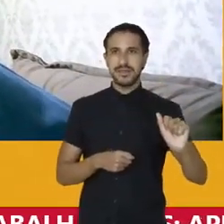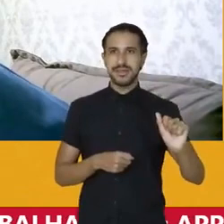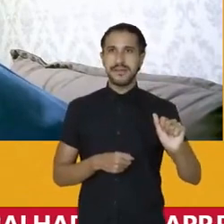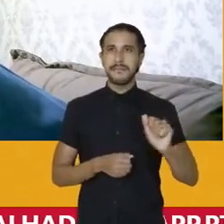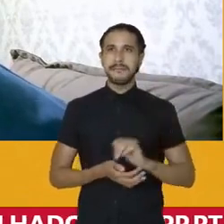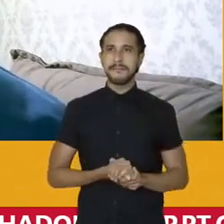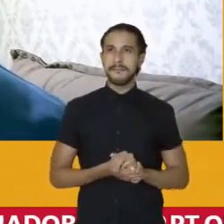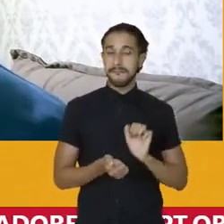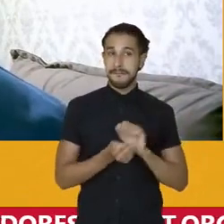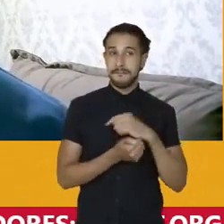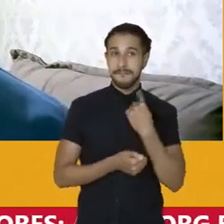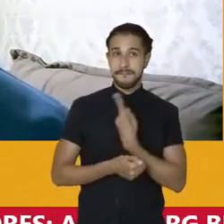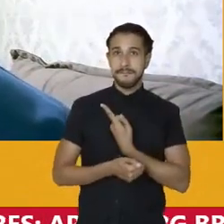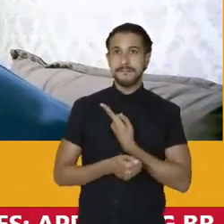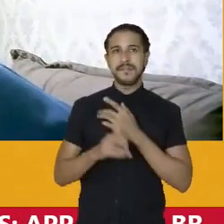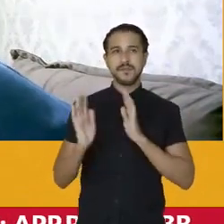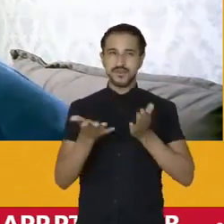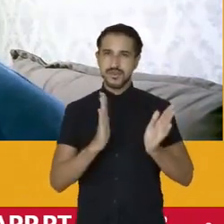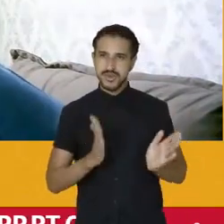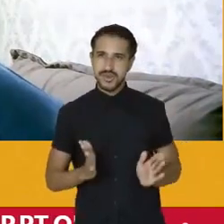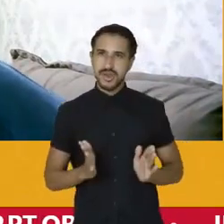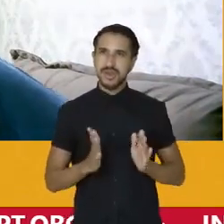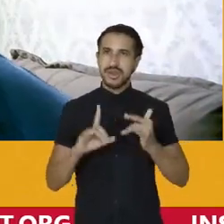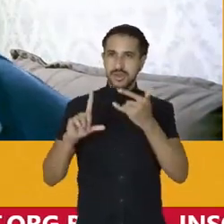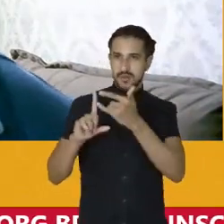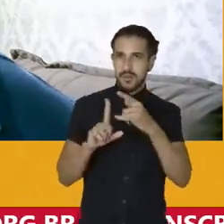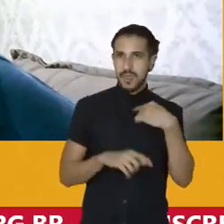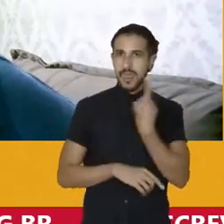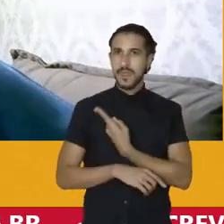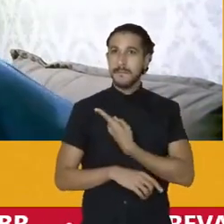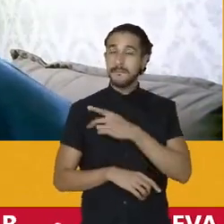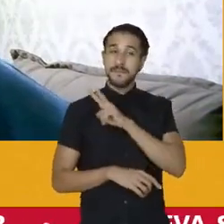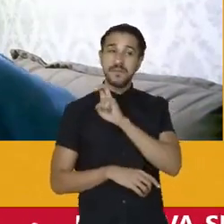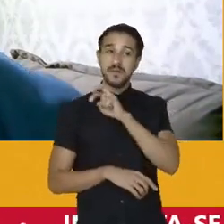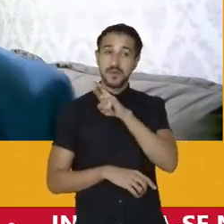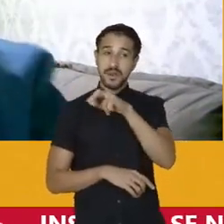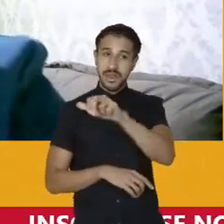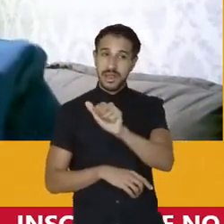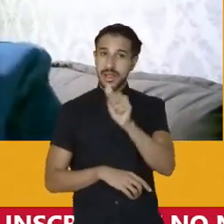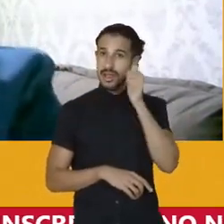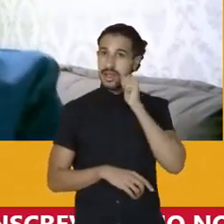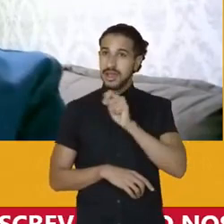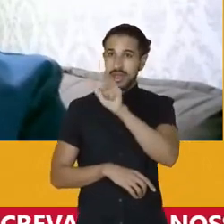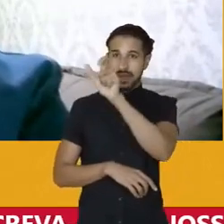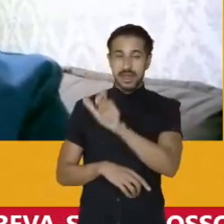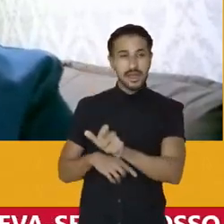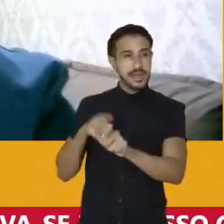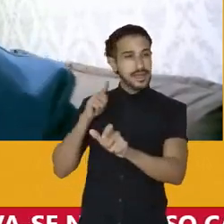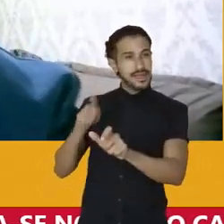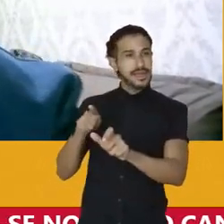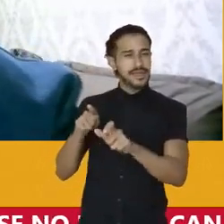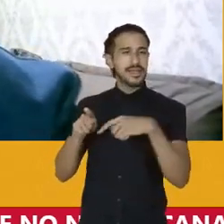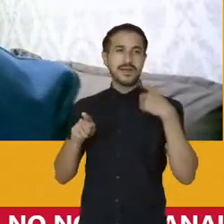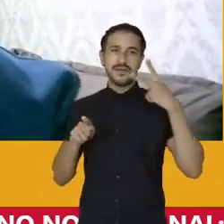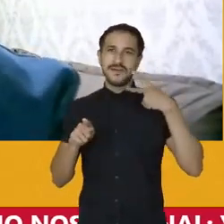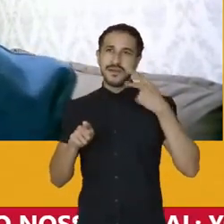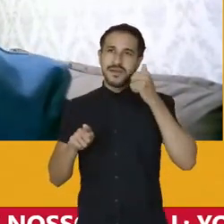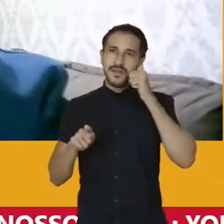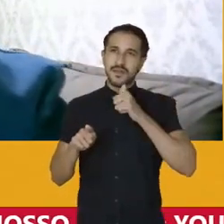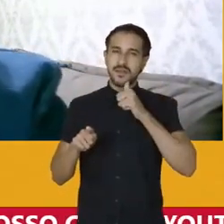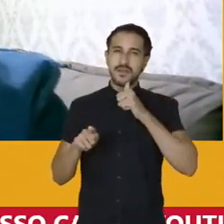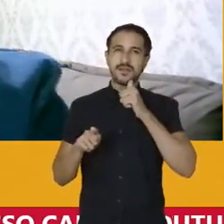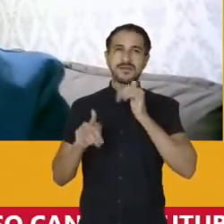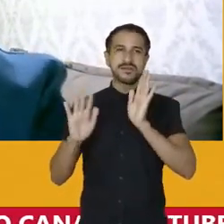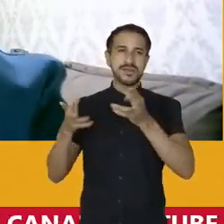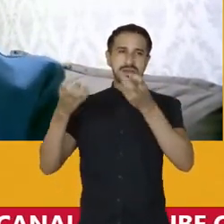estão na nossa tela. A Verônica, pessoal, ela é a nossa vereadora, como